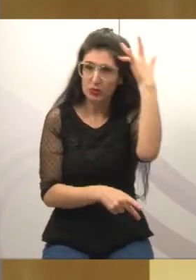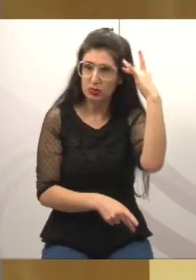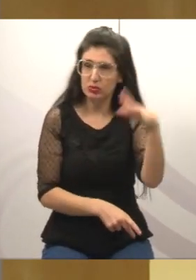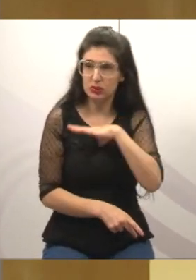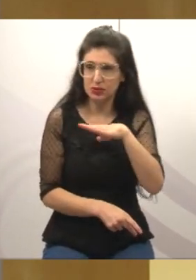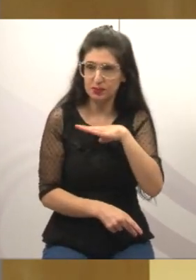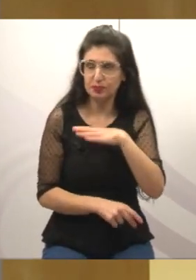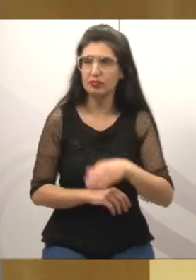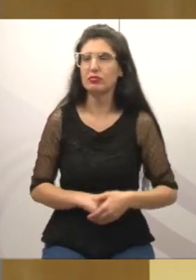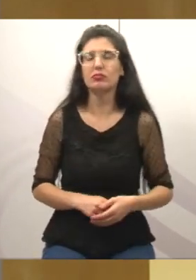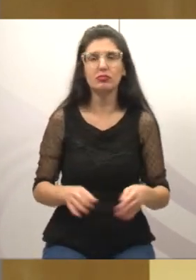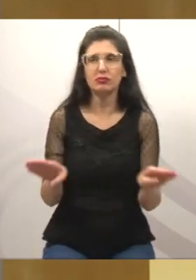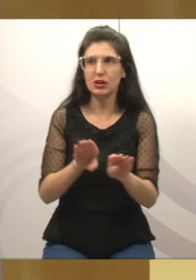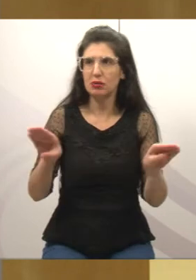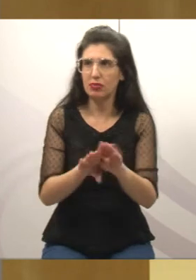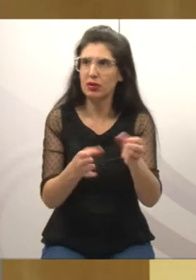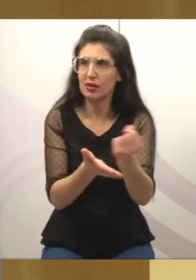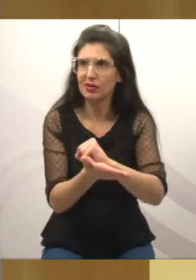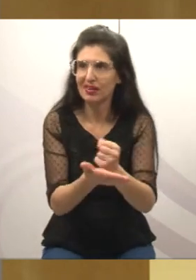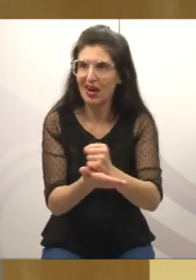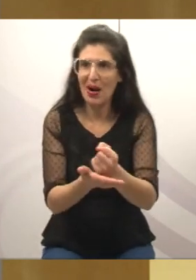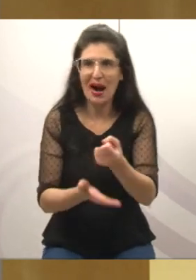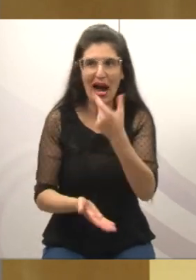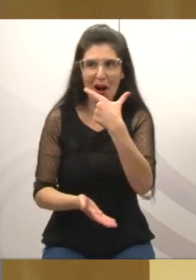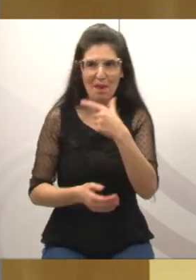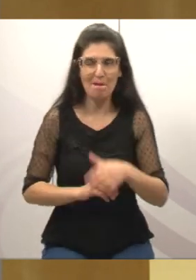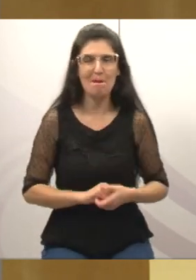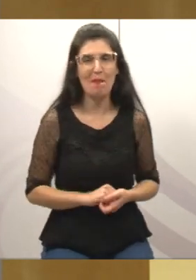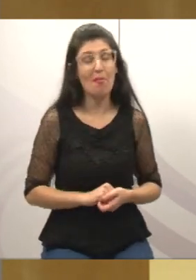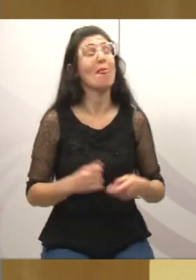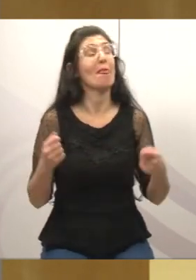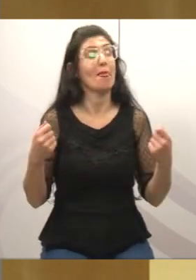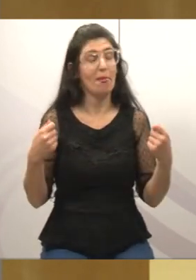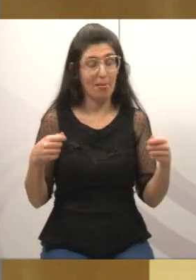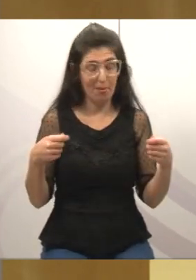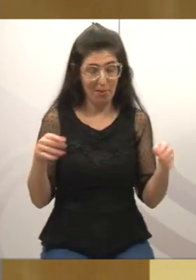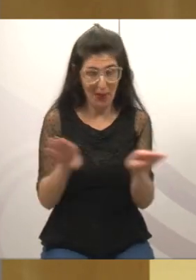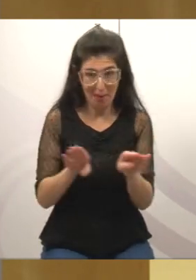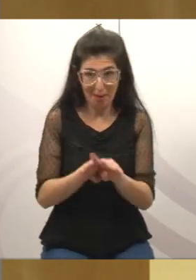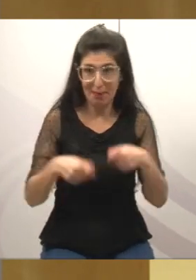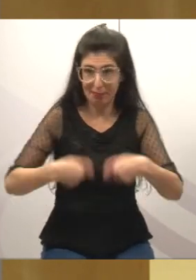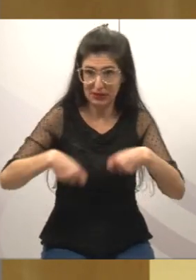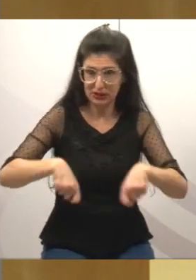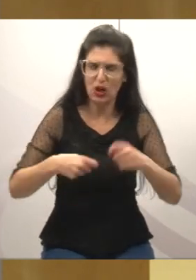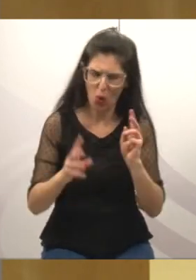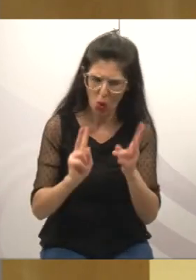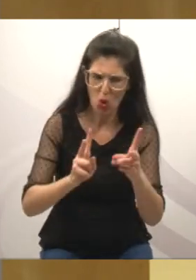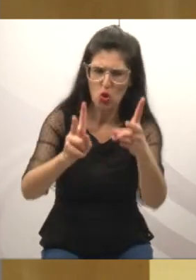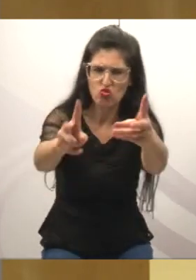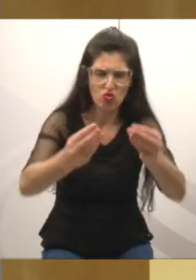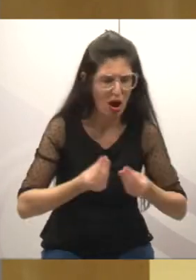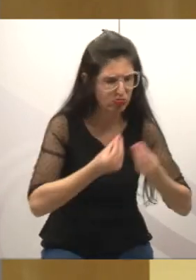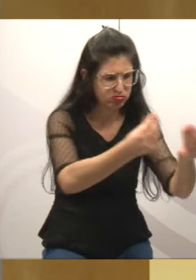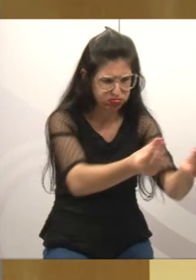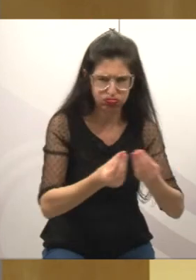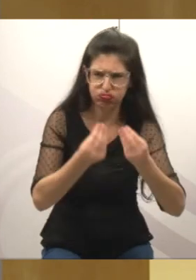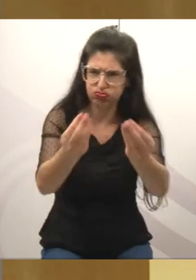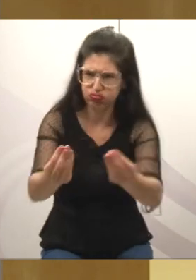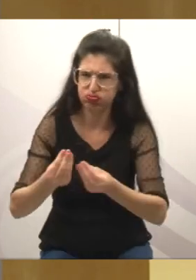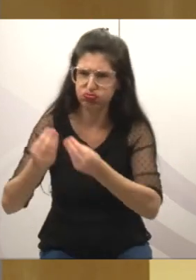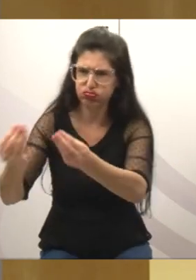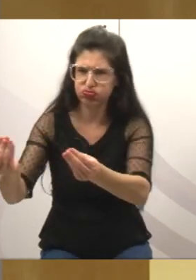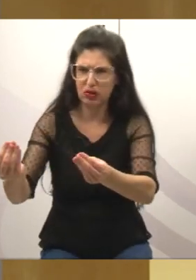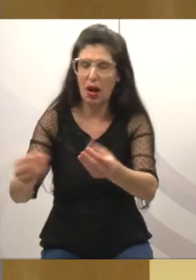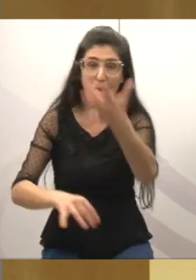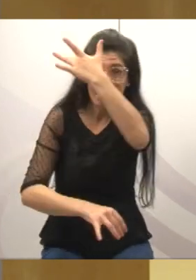E os medicamentos? Precisam continuar também a entrega normalmente, tem recebido bastante queixa com relação aos